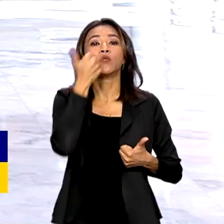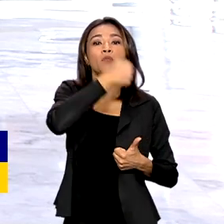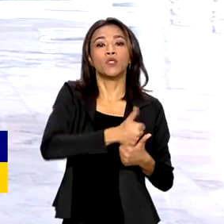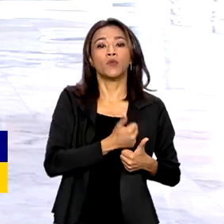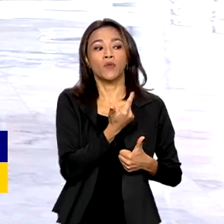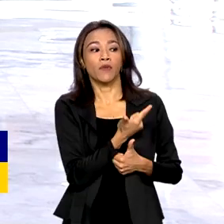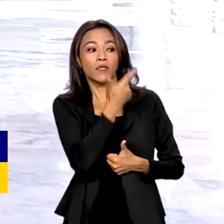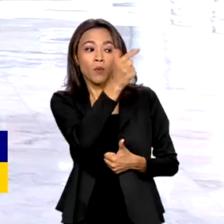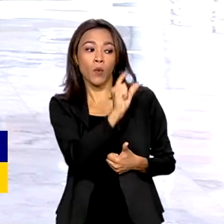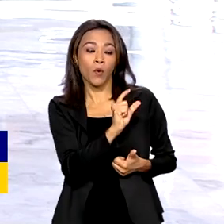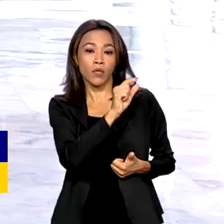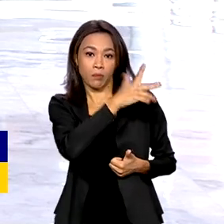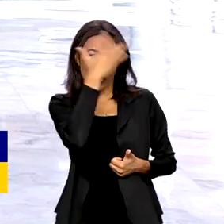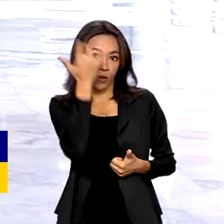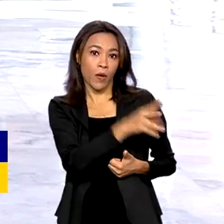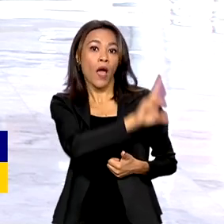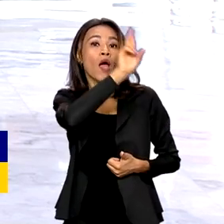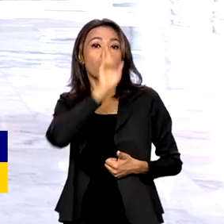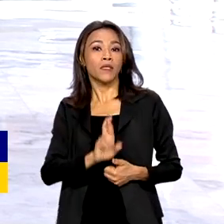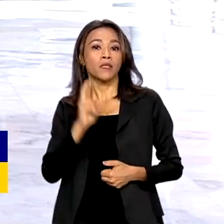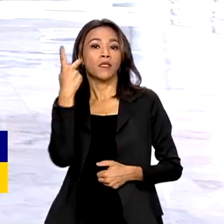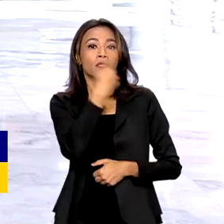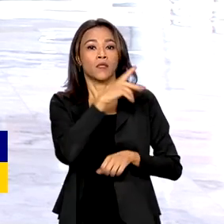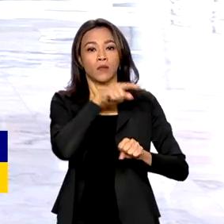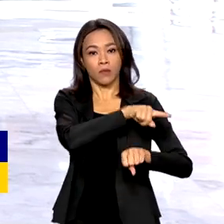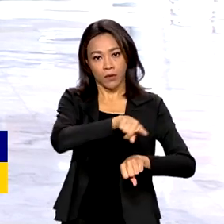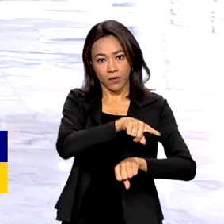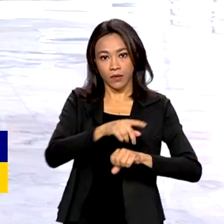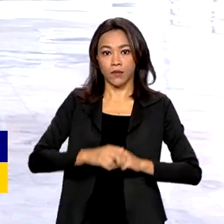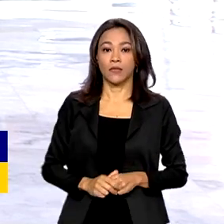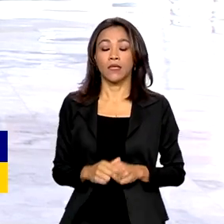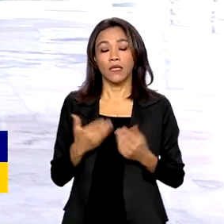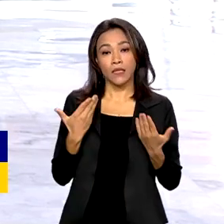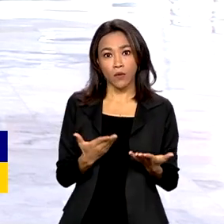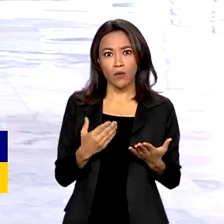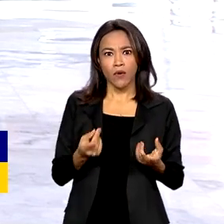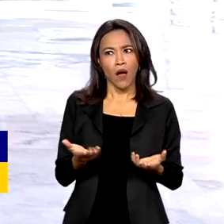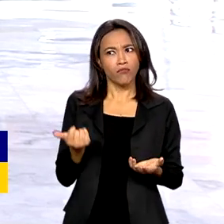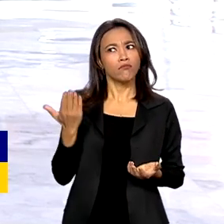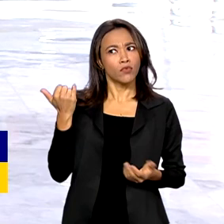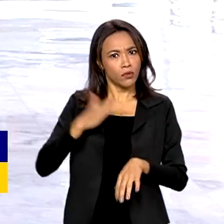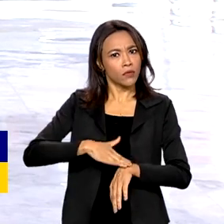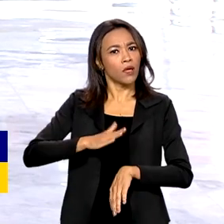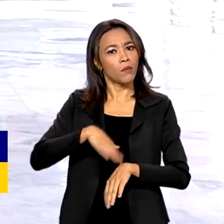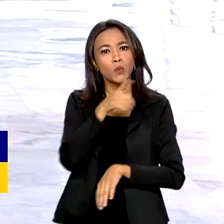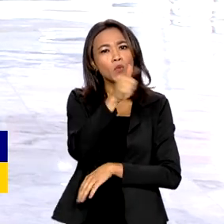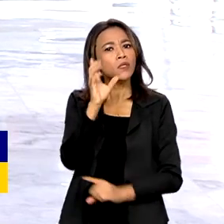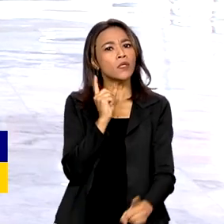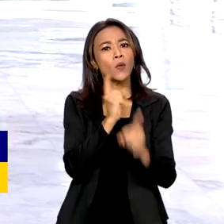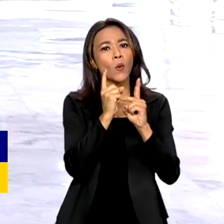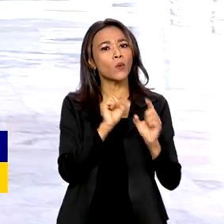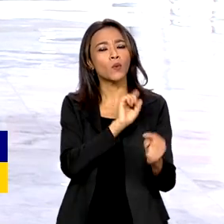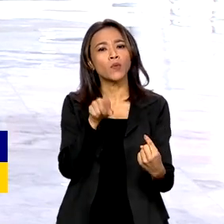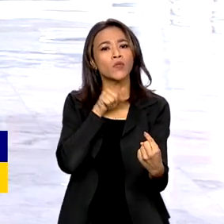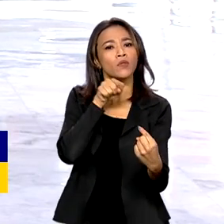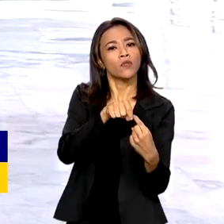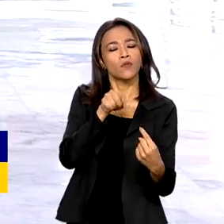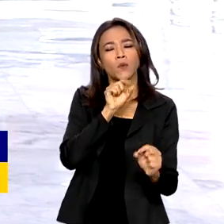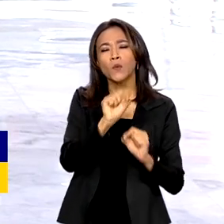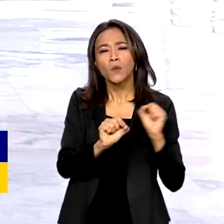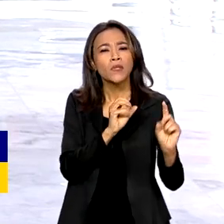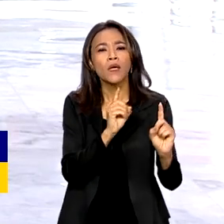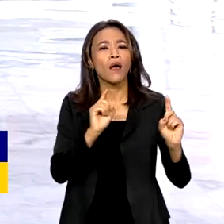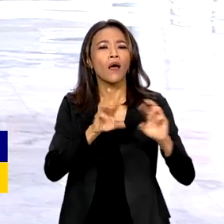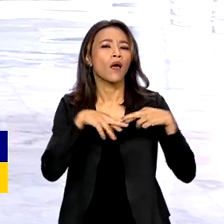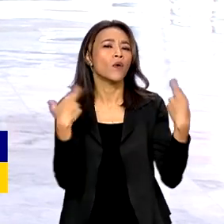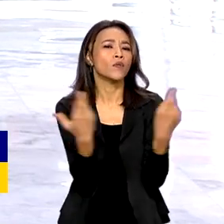do Conselho de Ministros. Há sete anos, um evento desse porte não acontecia. Segundo o governo brasileiro, o objetivo principal é